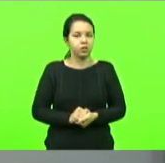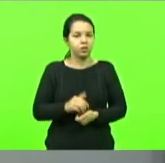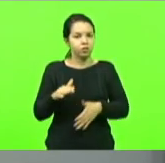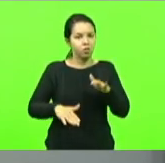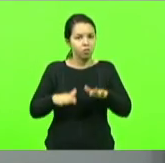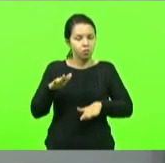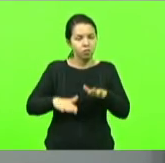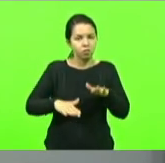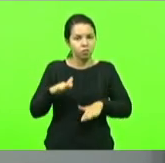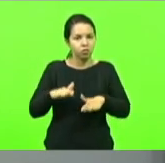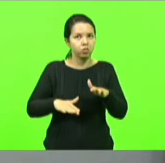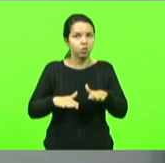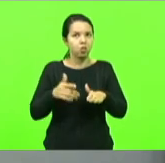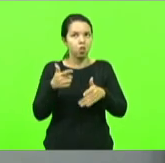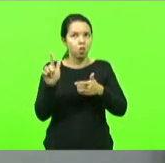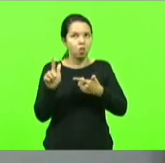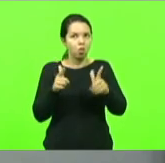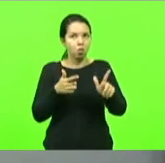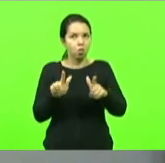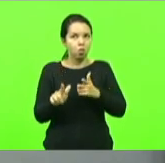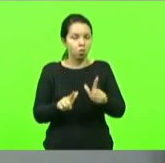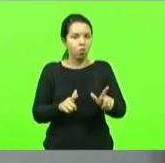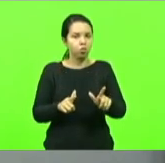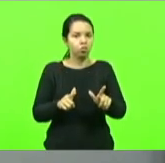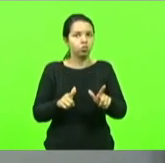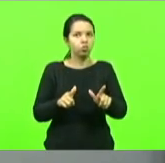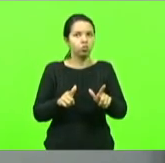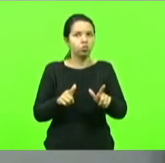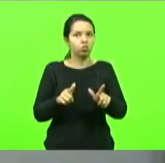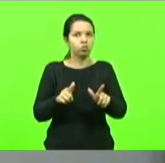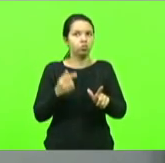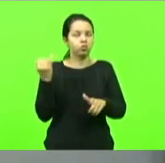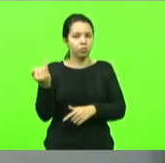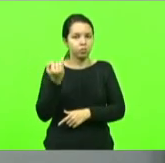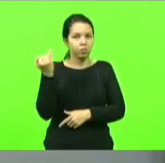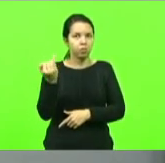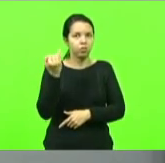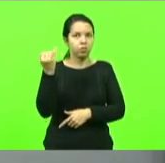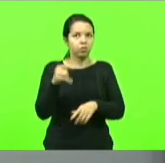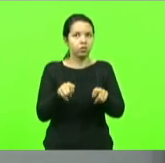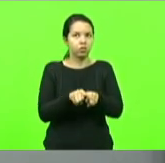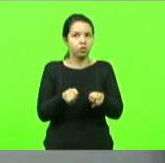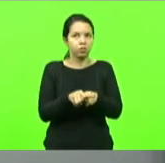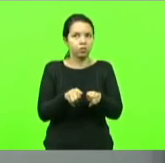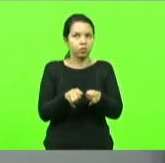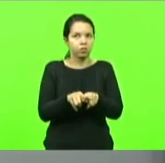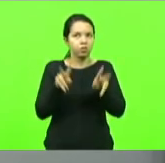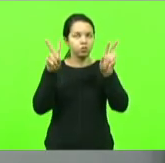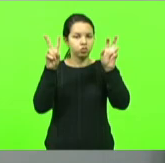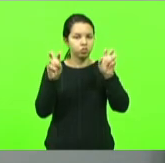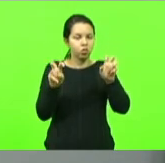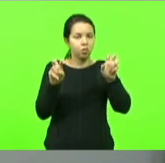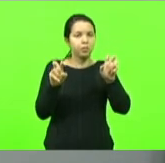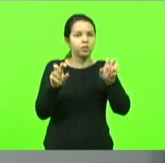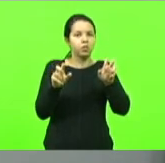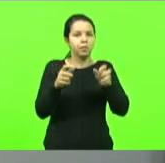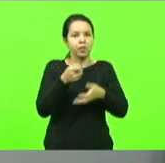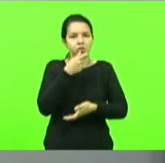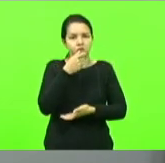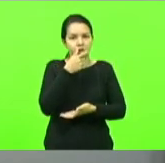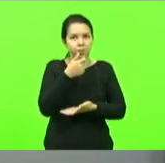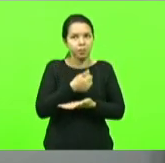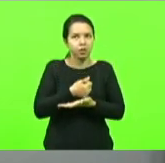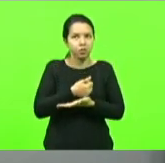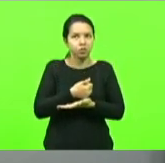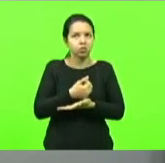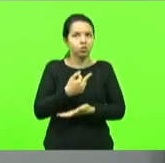outros pontos também no que tange a relação dos medicamentos que não podem ser